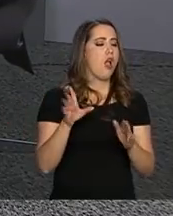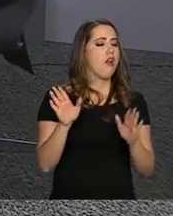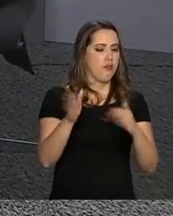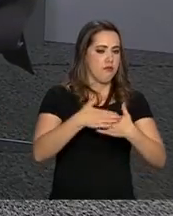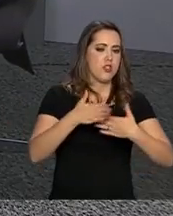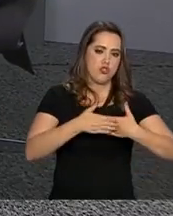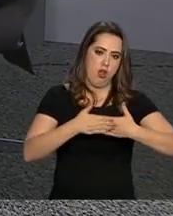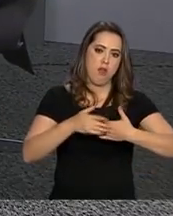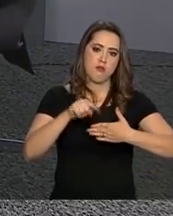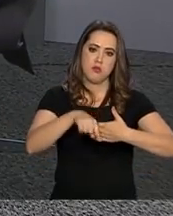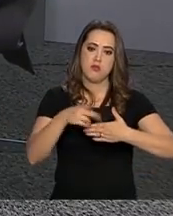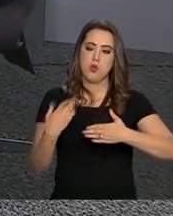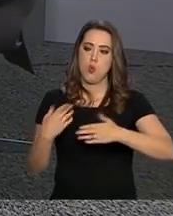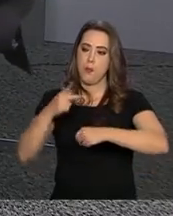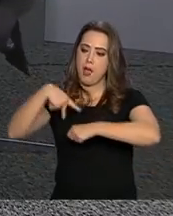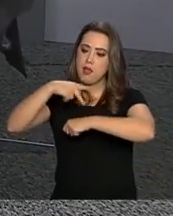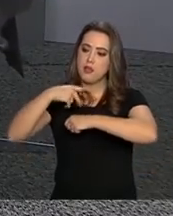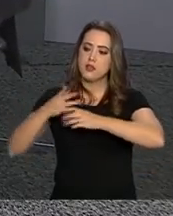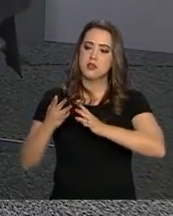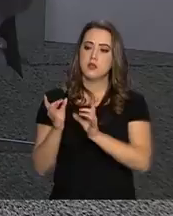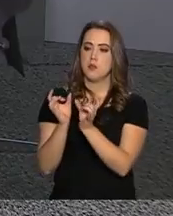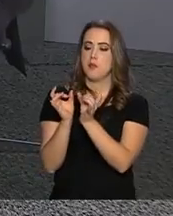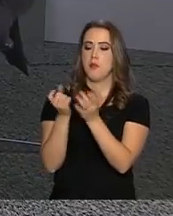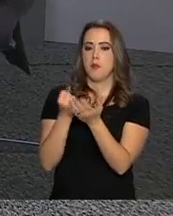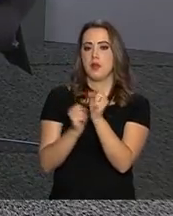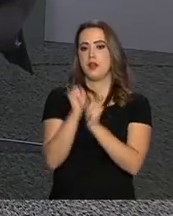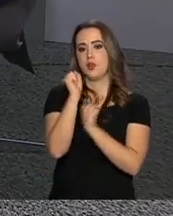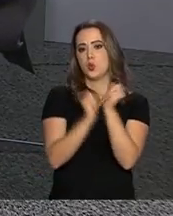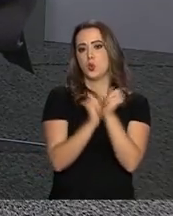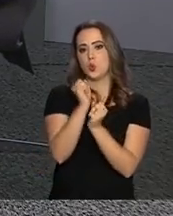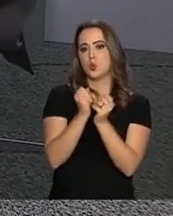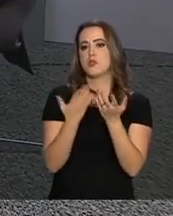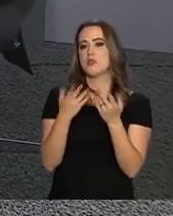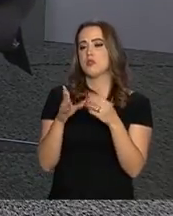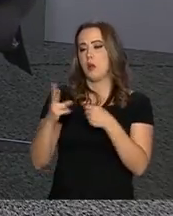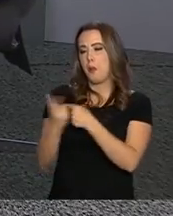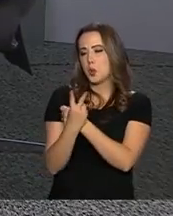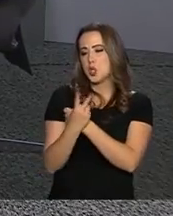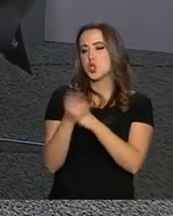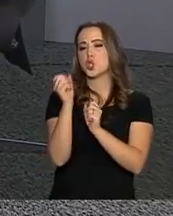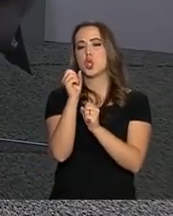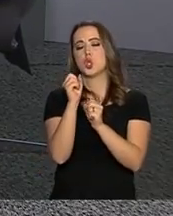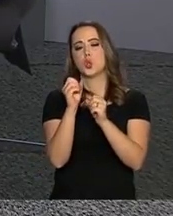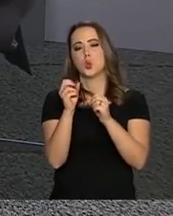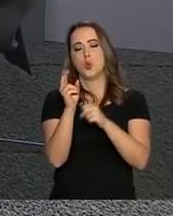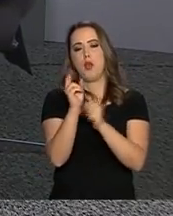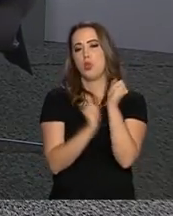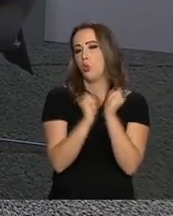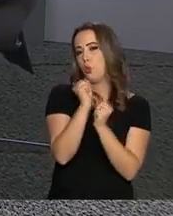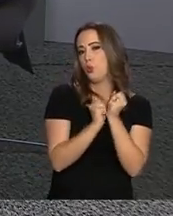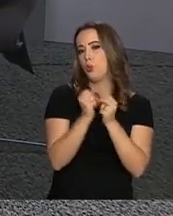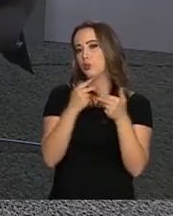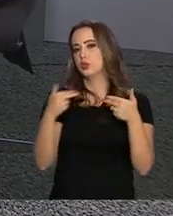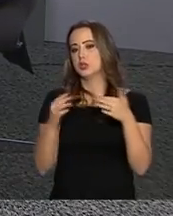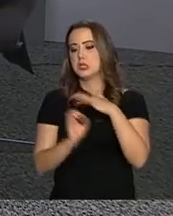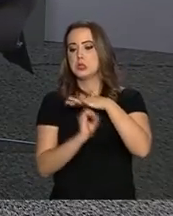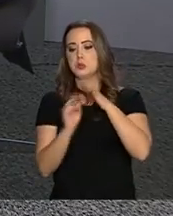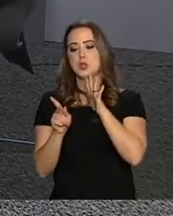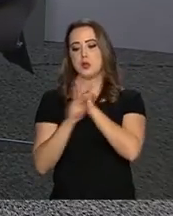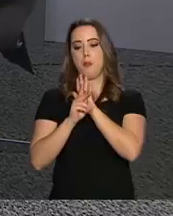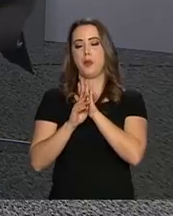mercado para proteger a produção doméstica. tudo que o Fórum Econômico Mundial, em Davos, Exato, para proteger